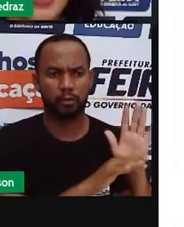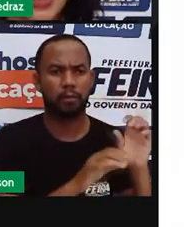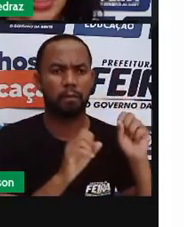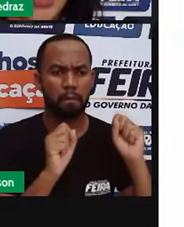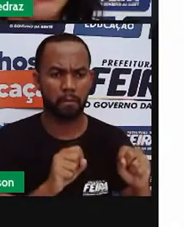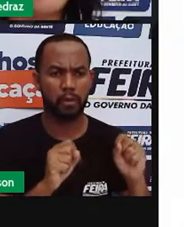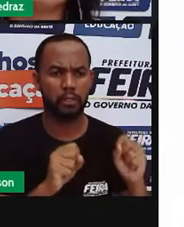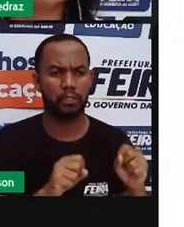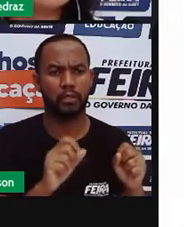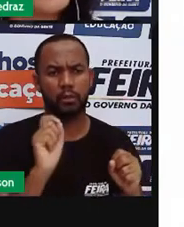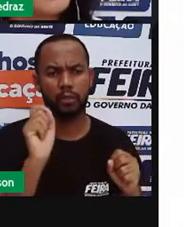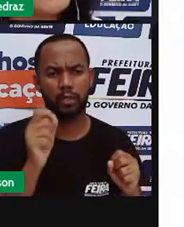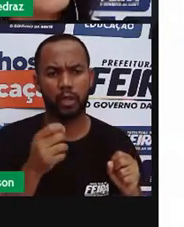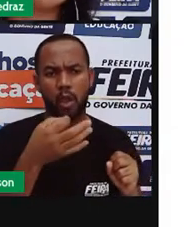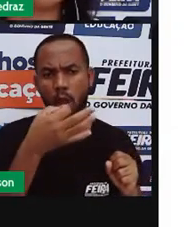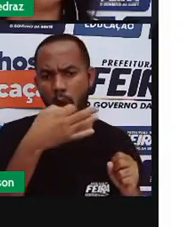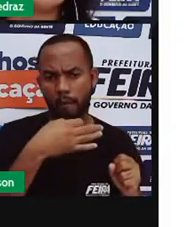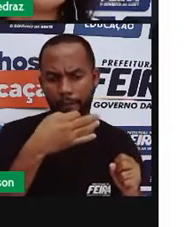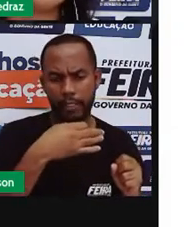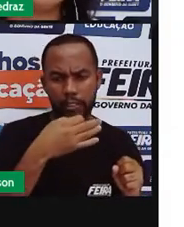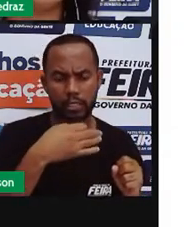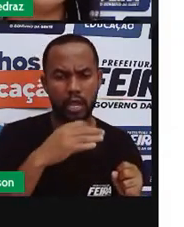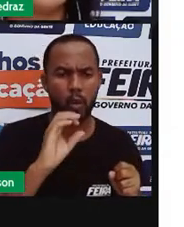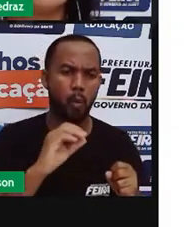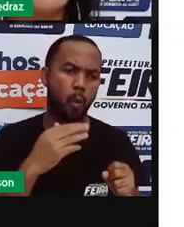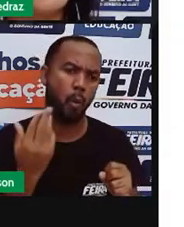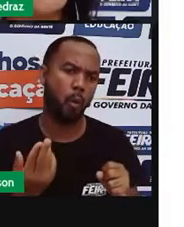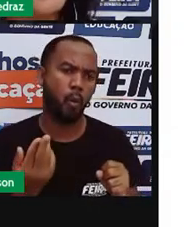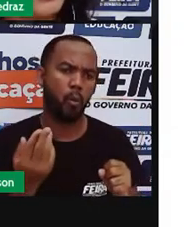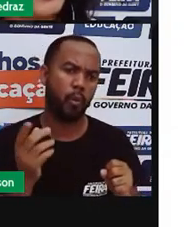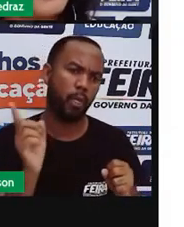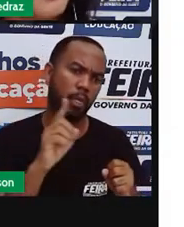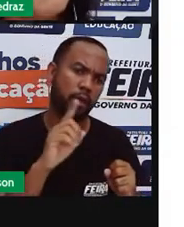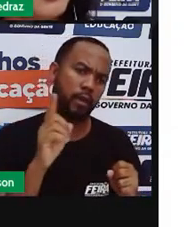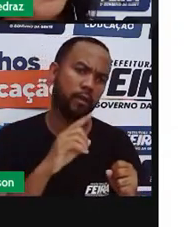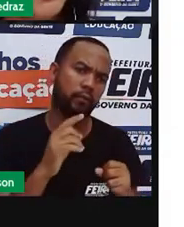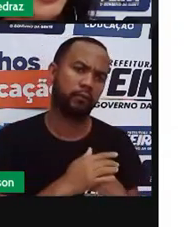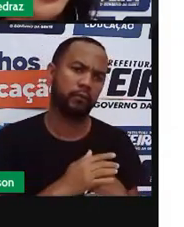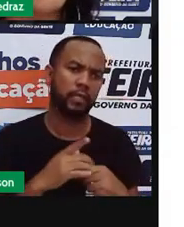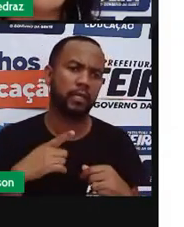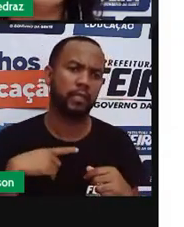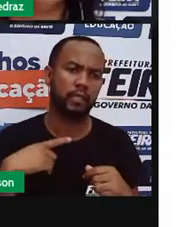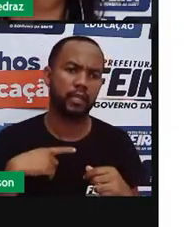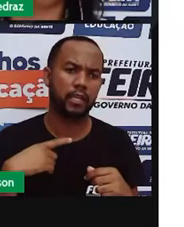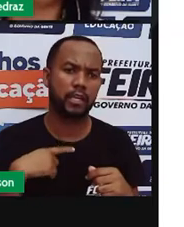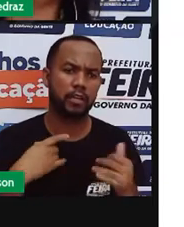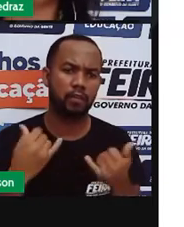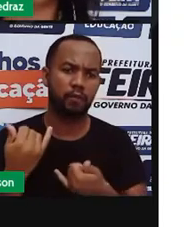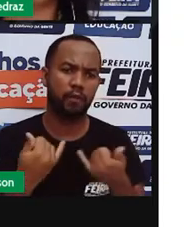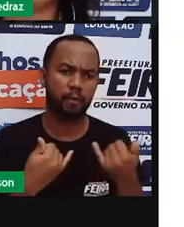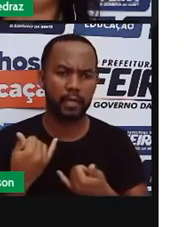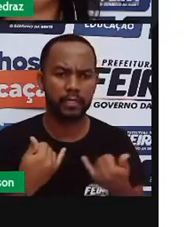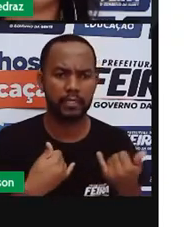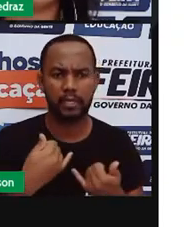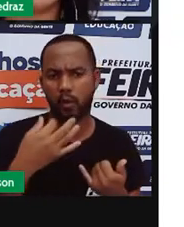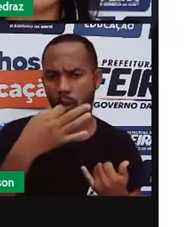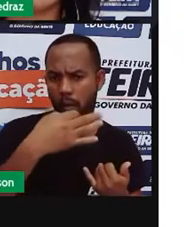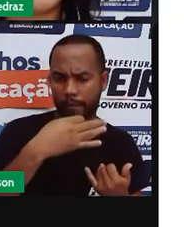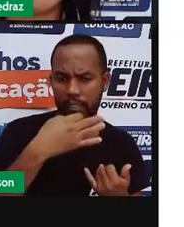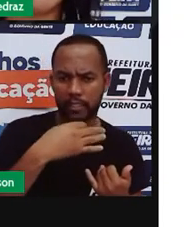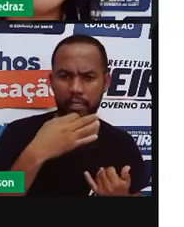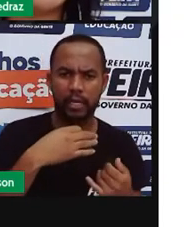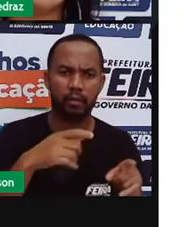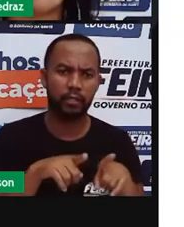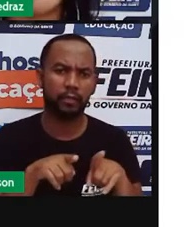opinativos. Esses podem sim ter as minhas emoções e a minha opinião, porque expressam a opinião de quem